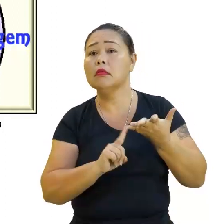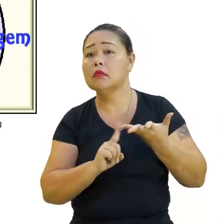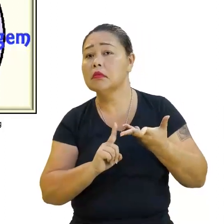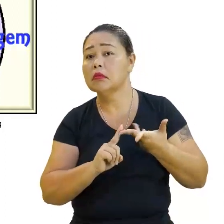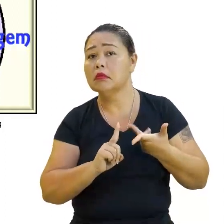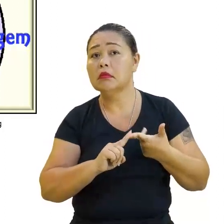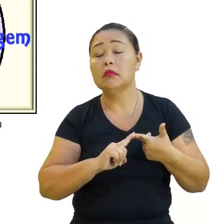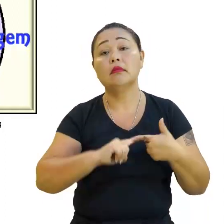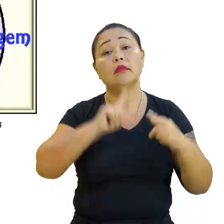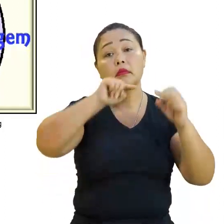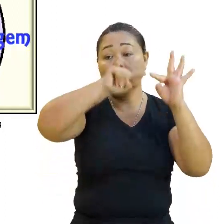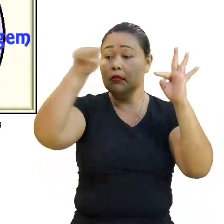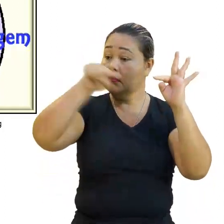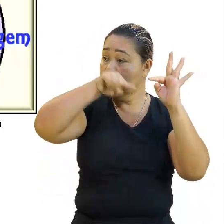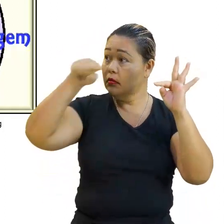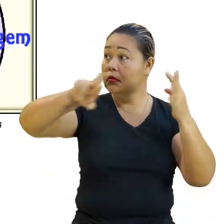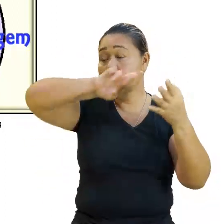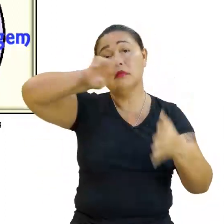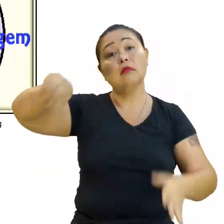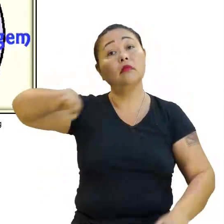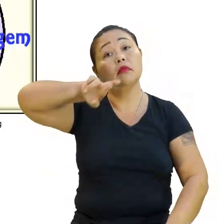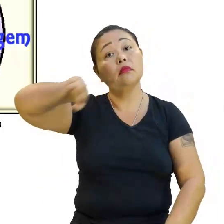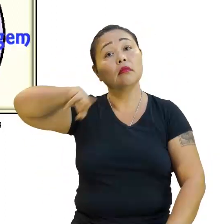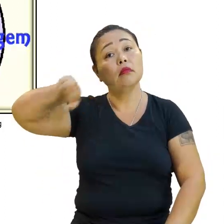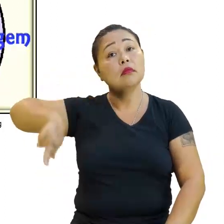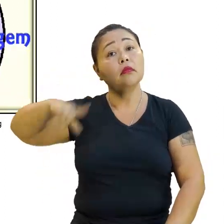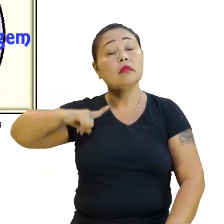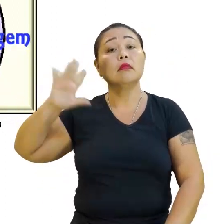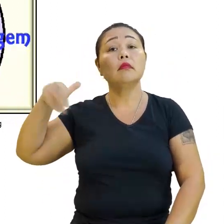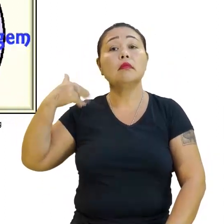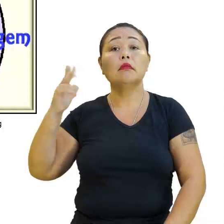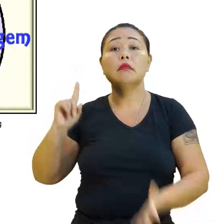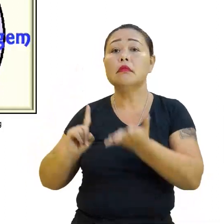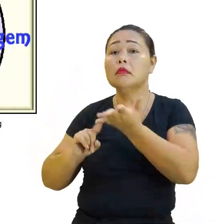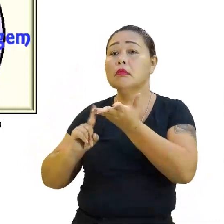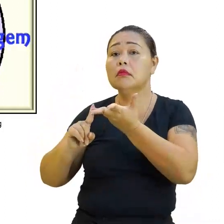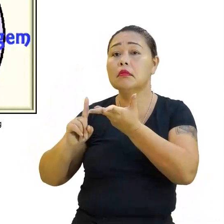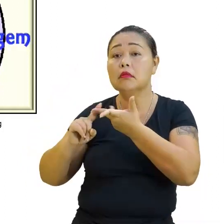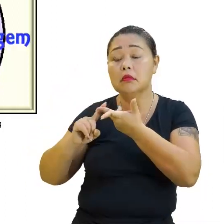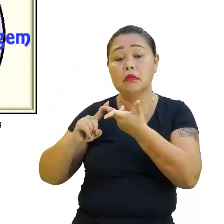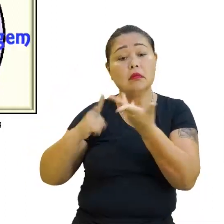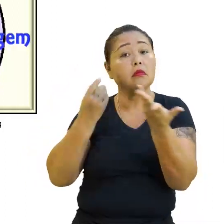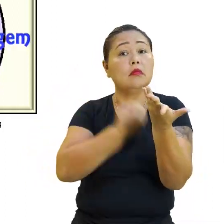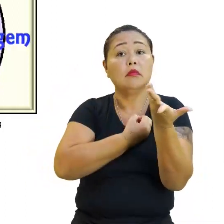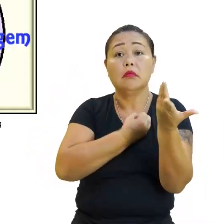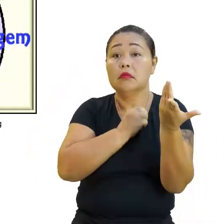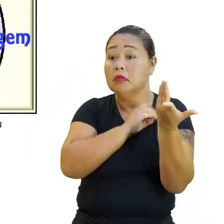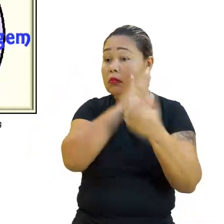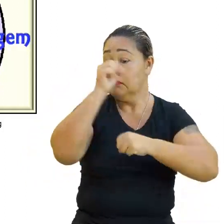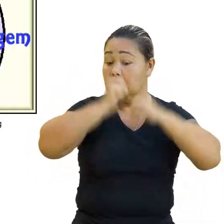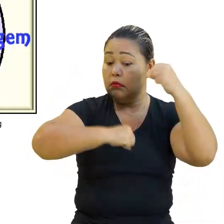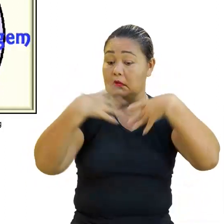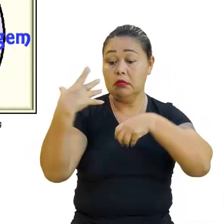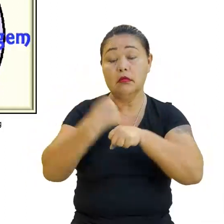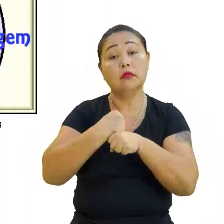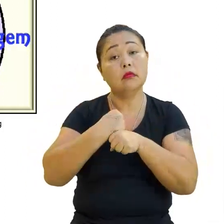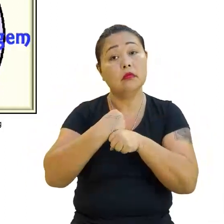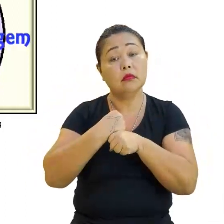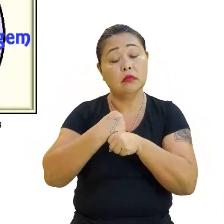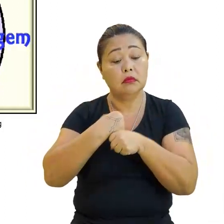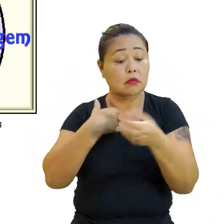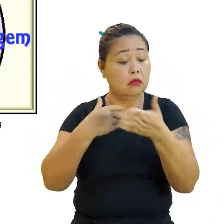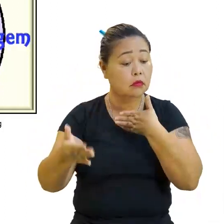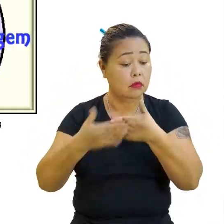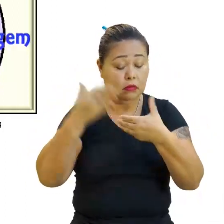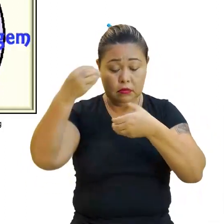o mesmo resultado. Ou seja, pode entrar vários valores na máquina de calcular que, independente da operação